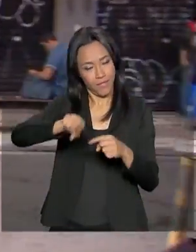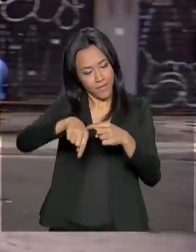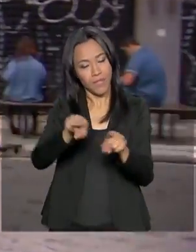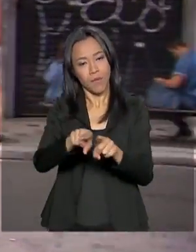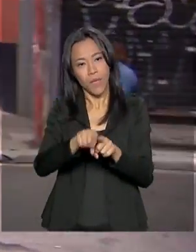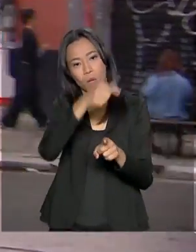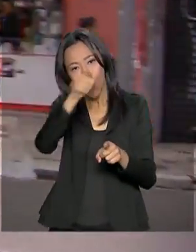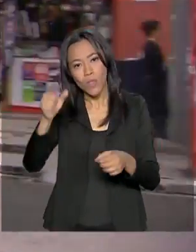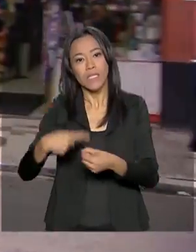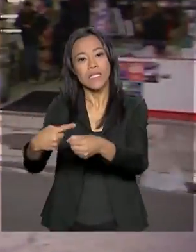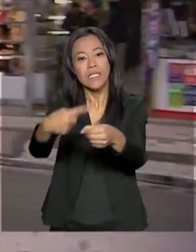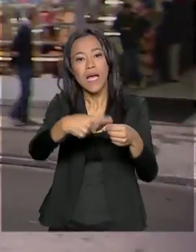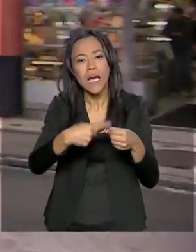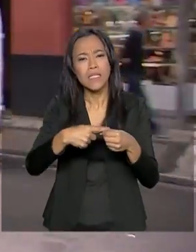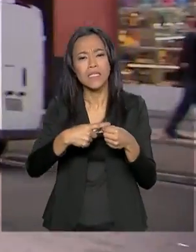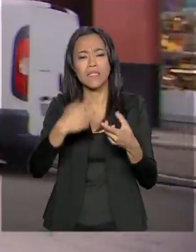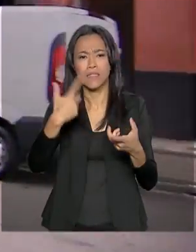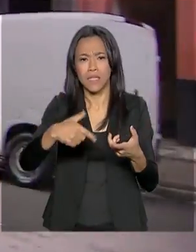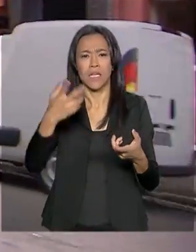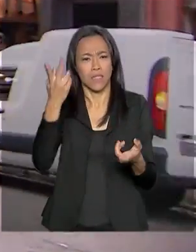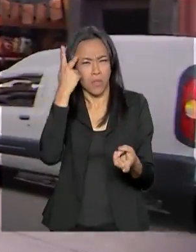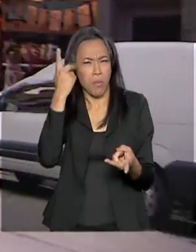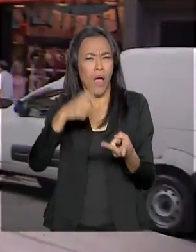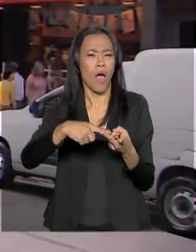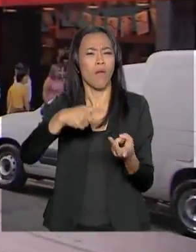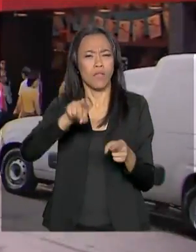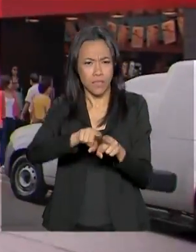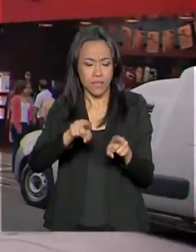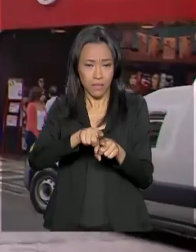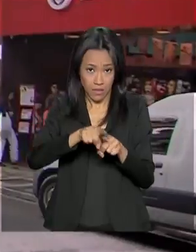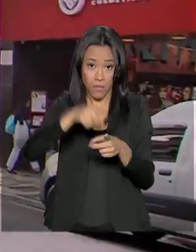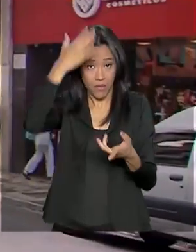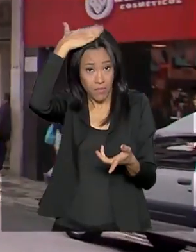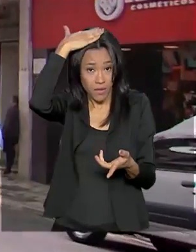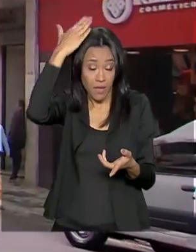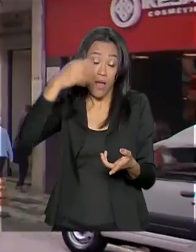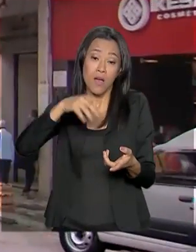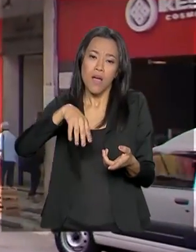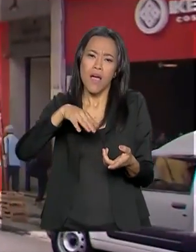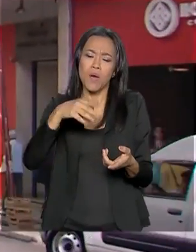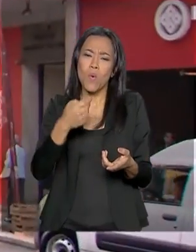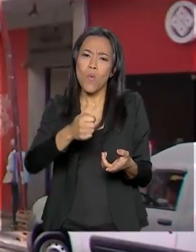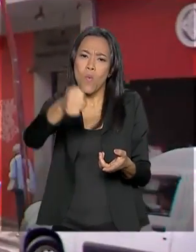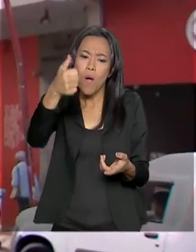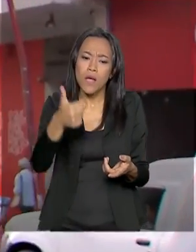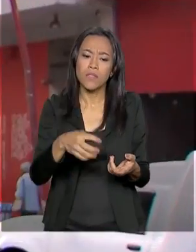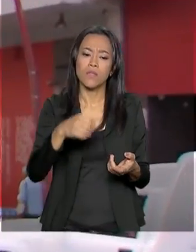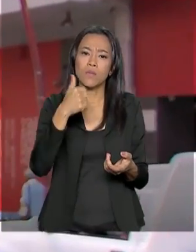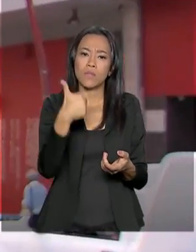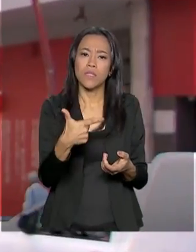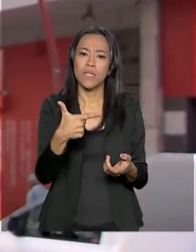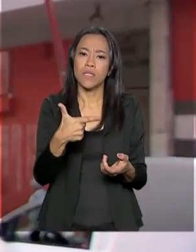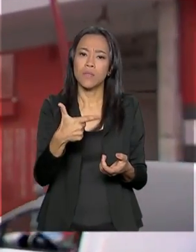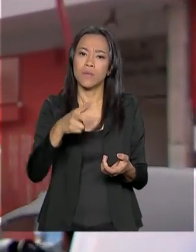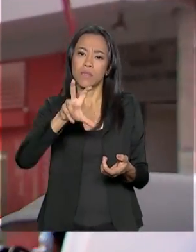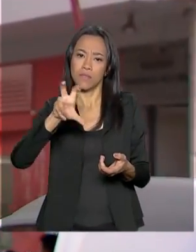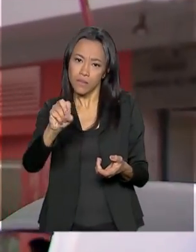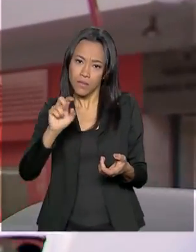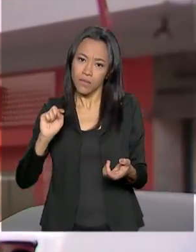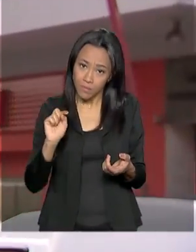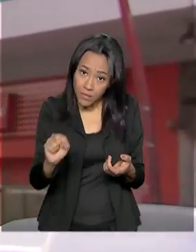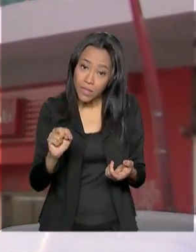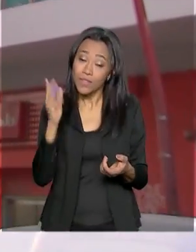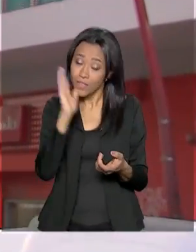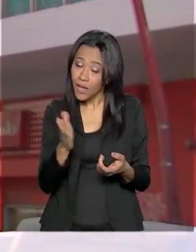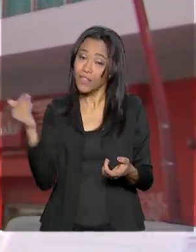cidades do interior de São Paulo e do Paraná. Até os anos 50, quase 250 mil imigrantes japoneses tinham